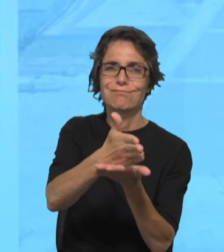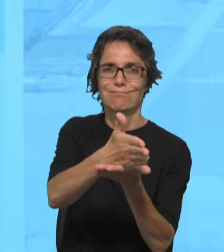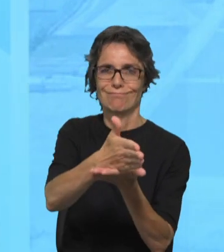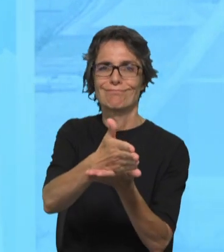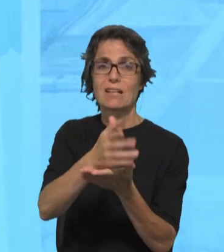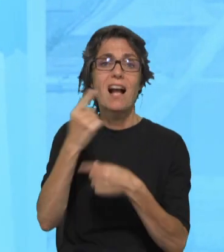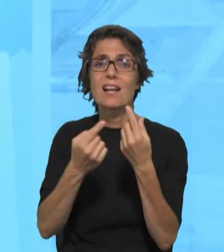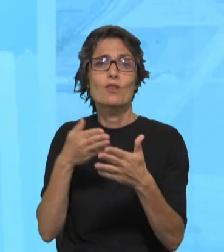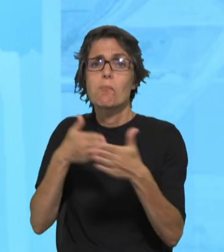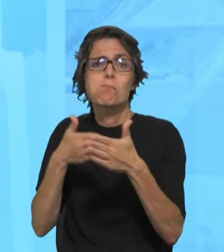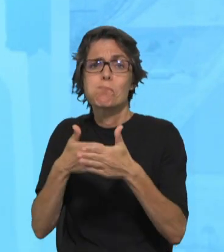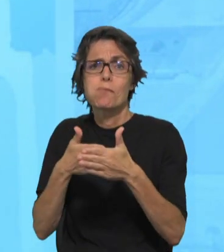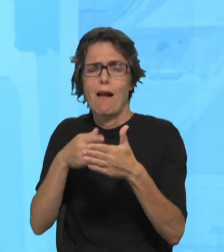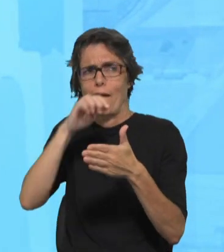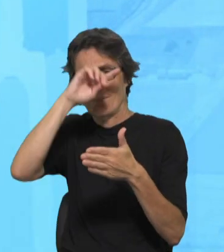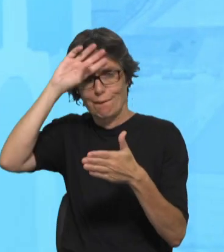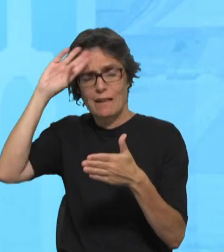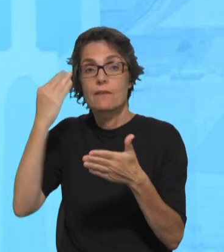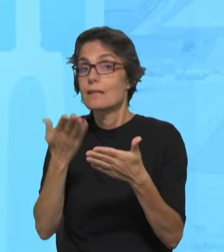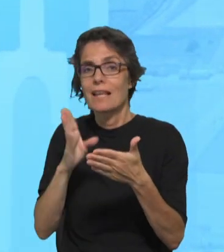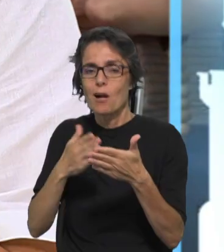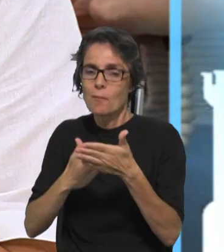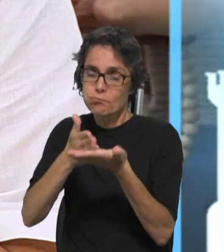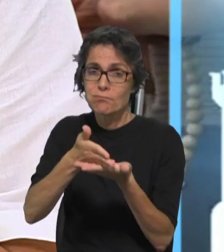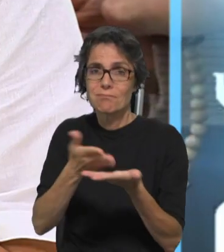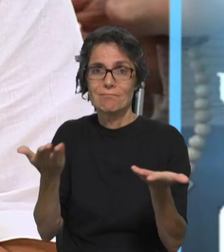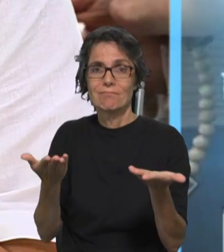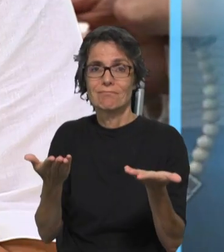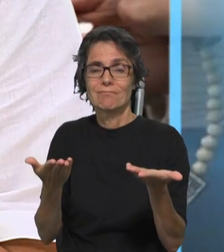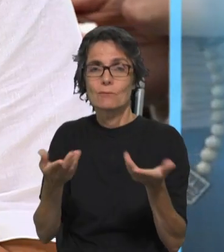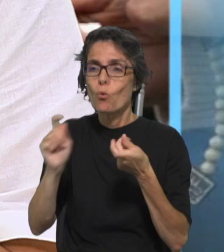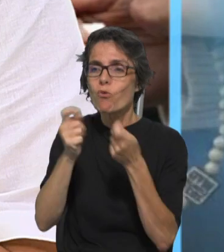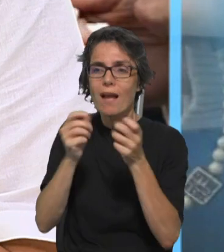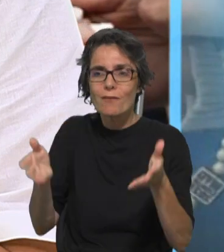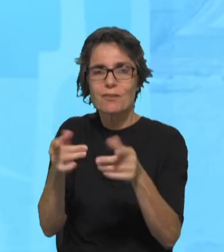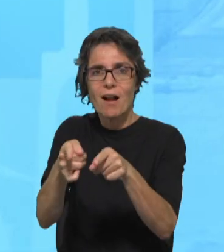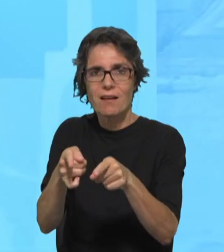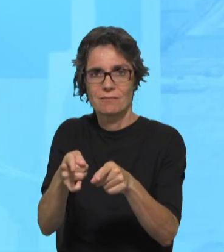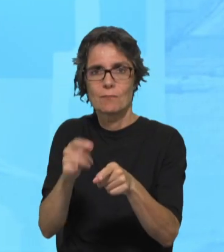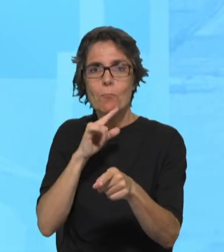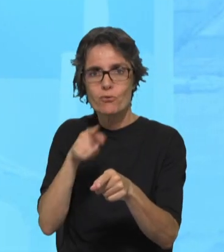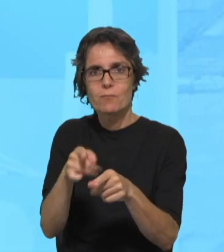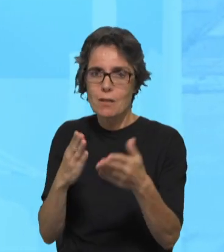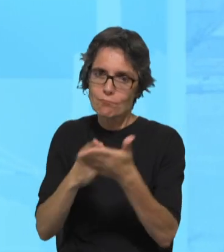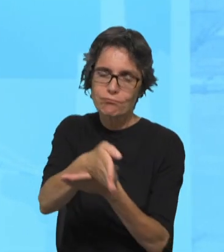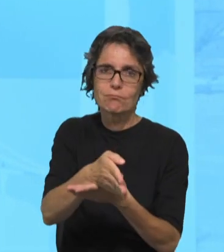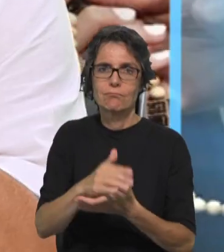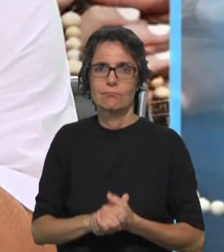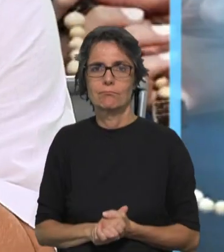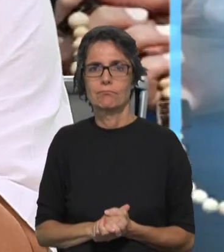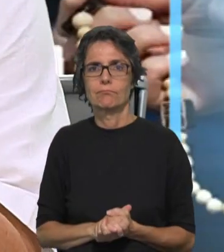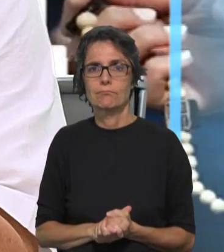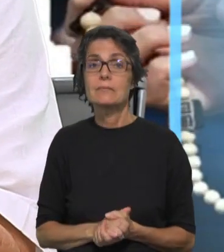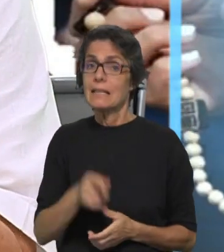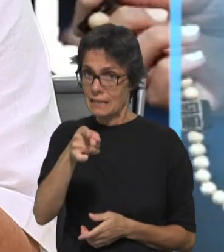barreiras tão intransponíveis quanto isso, por vezes nem barreiras são, mas há aqui todo um aproximar e um partilhar de objetivos.